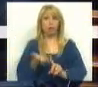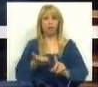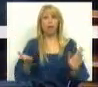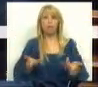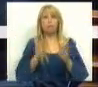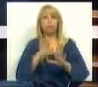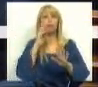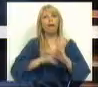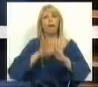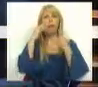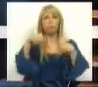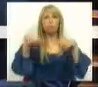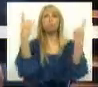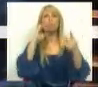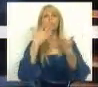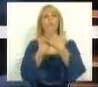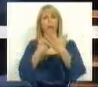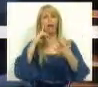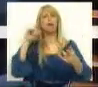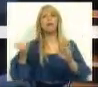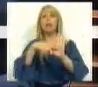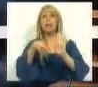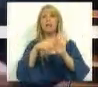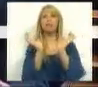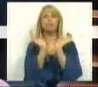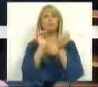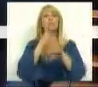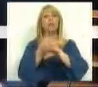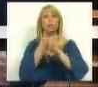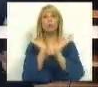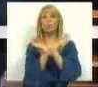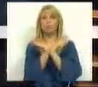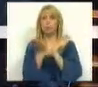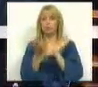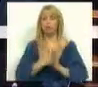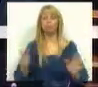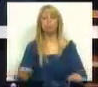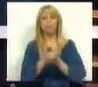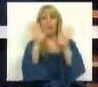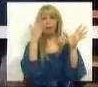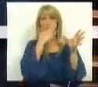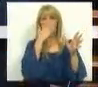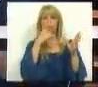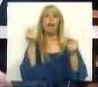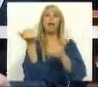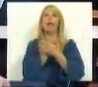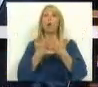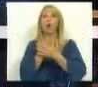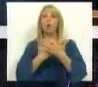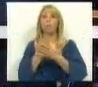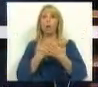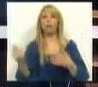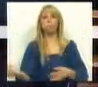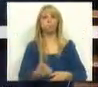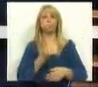consequências negativas no setor da segurança social. Pois está claro que se há abrandamento da economia, há menos receitas.